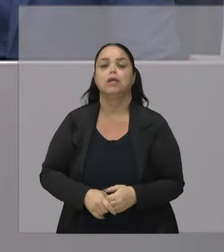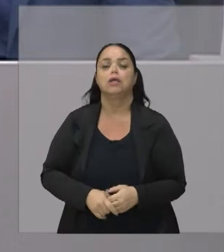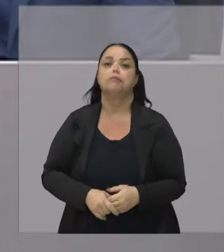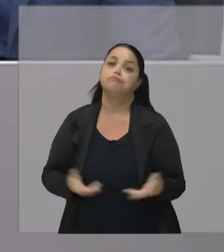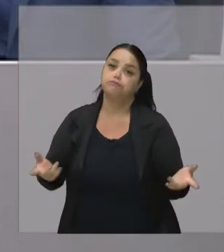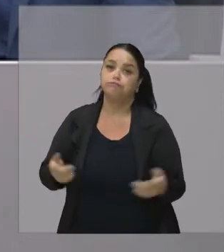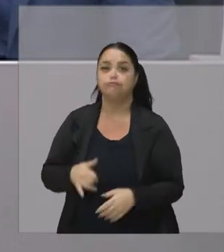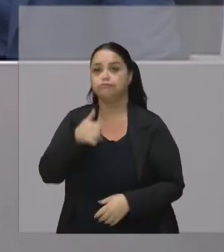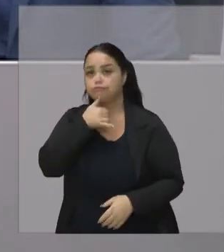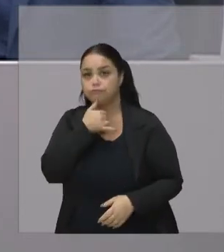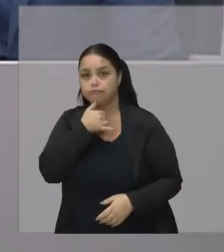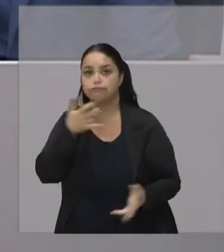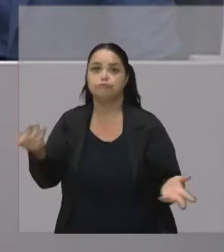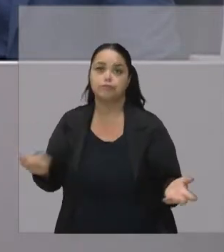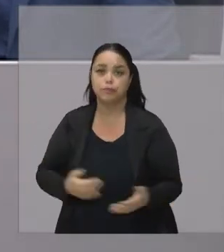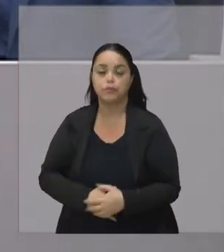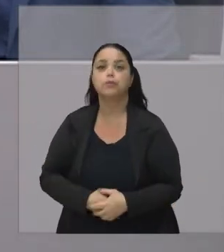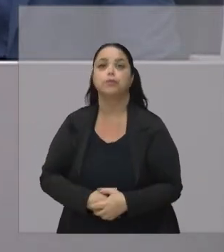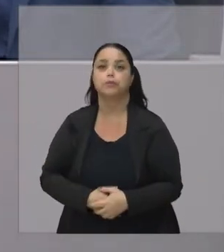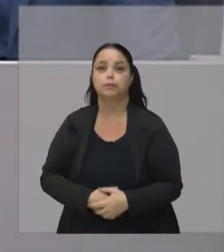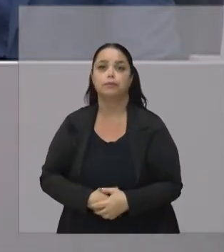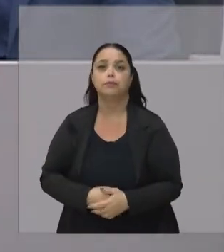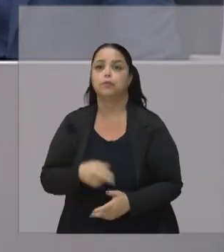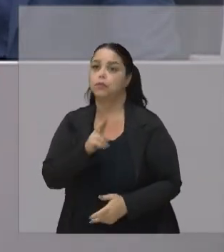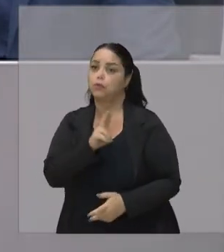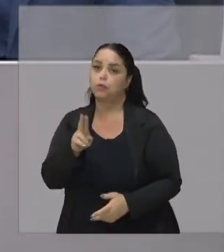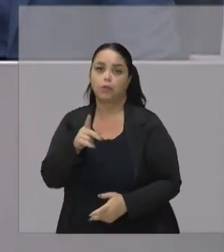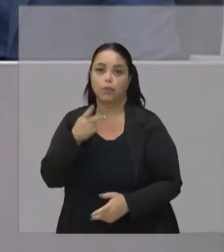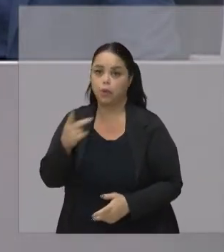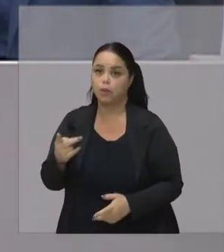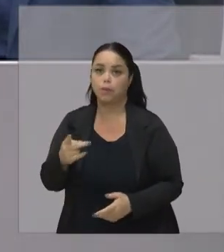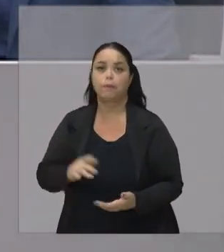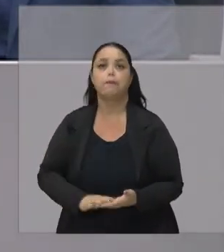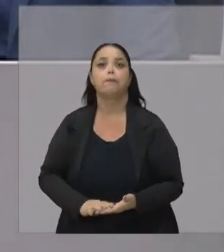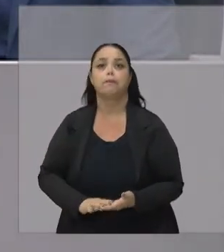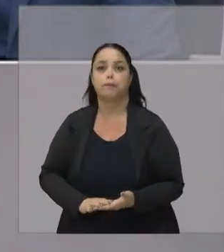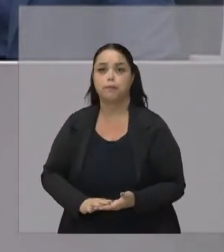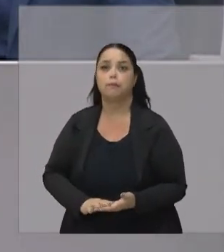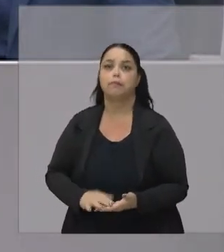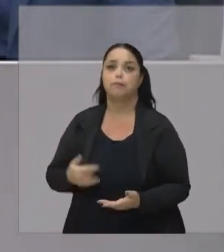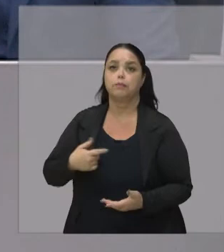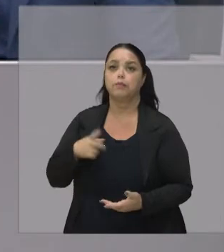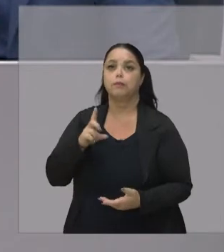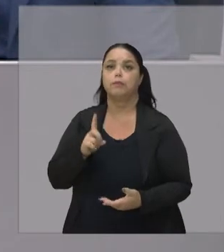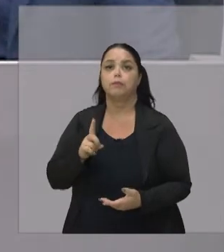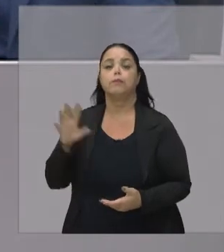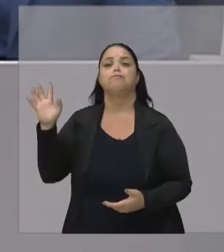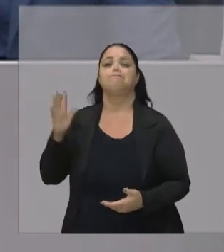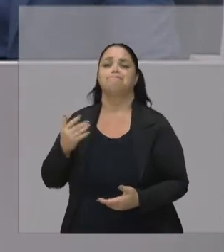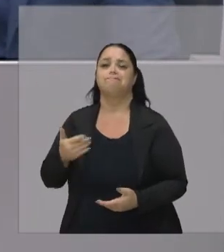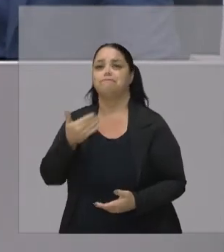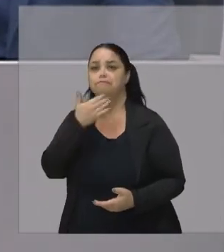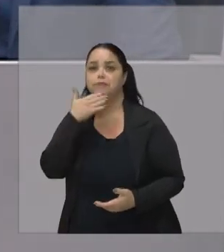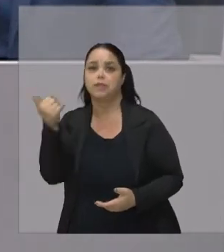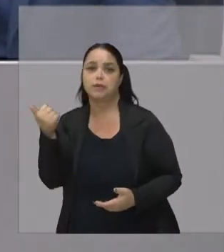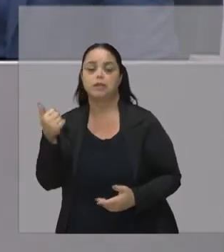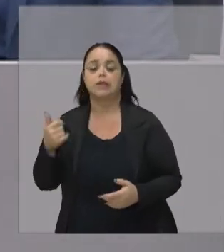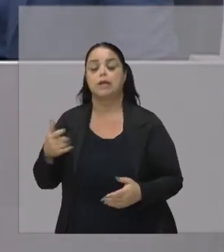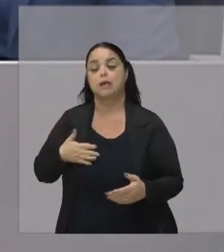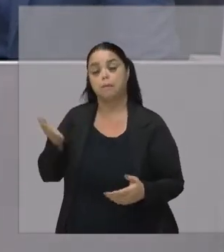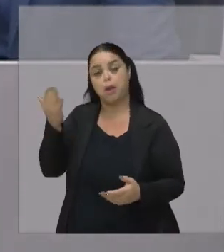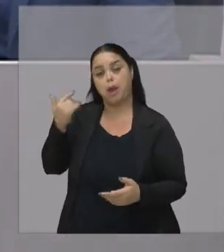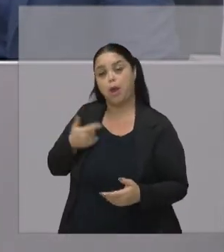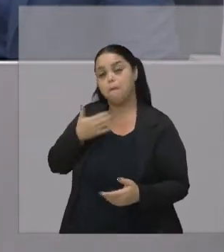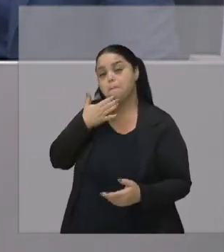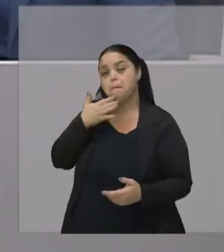Infelizmente Um deles Não vou citar os nomes Aqui Mas um deles Era Daniel Era muito melhor Do que eu Mas muito